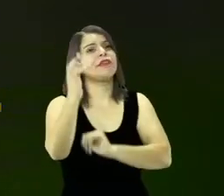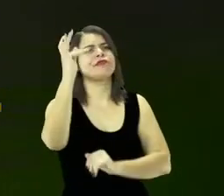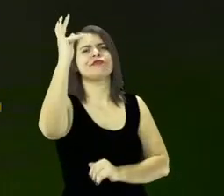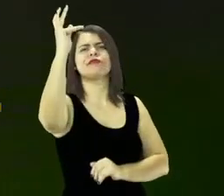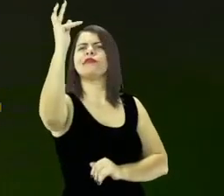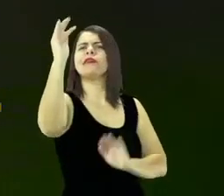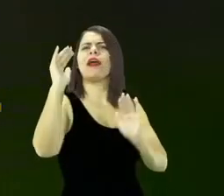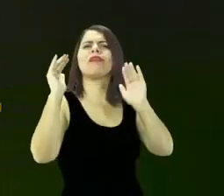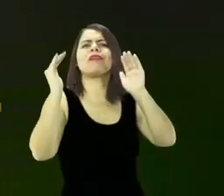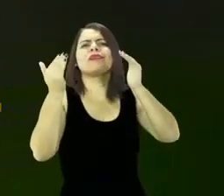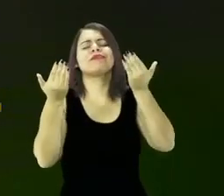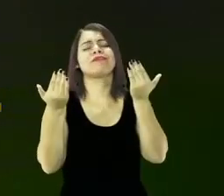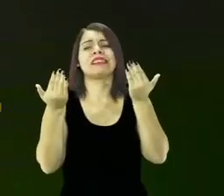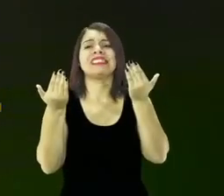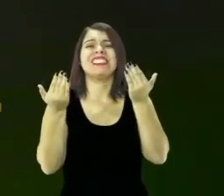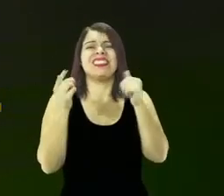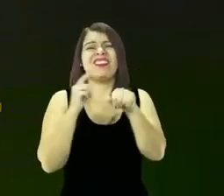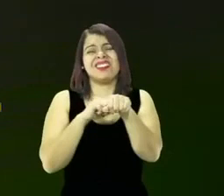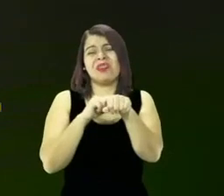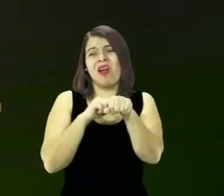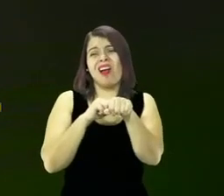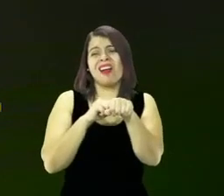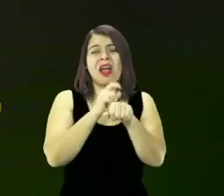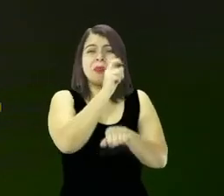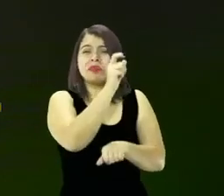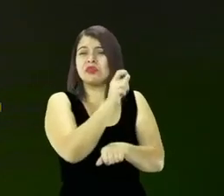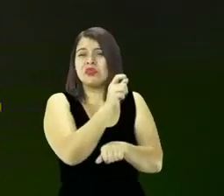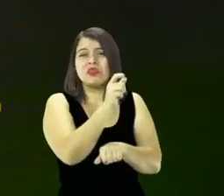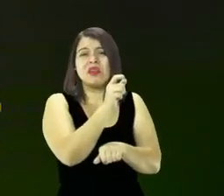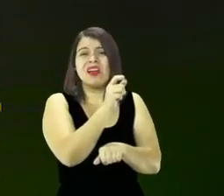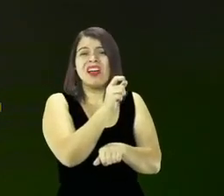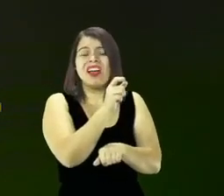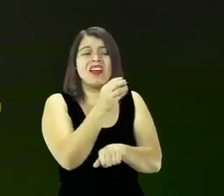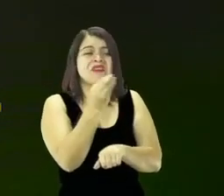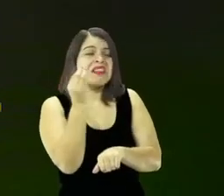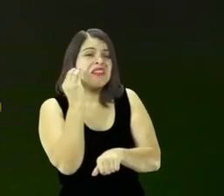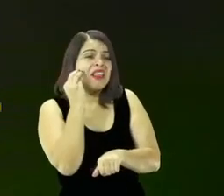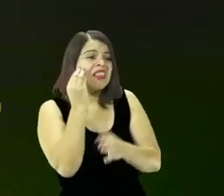será esse vai chegar uma hora que ela vai tentar mudar e não consegue mais